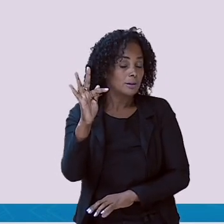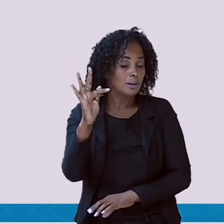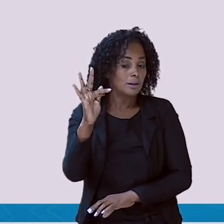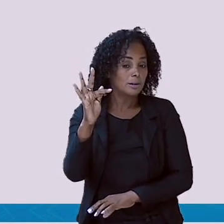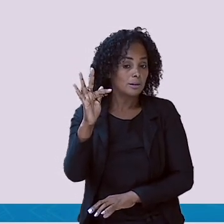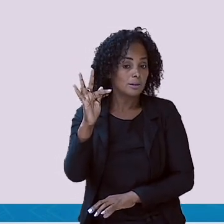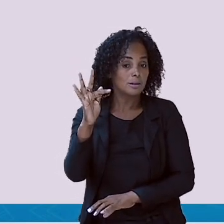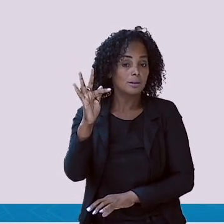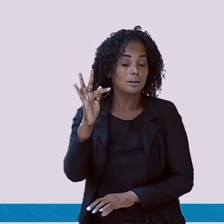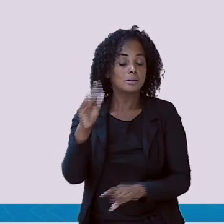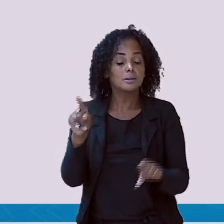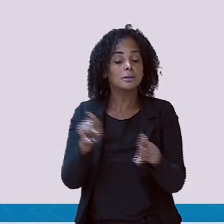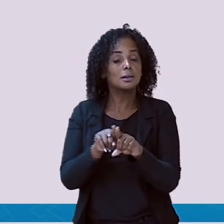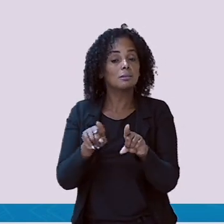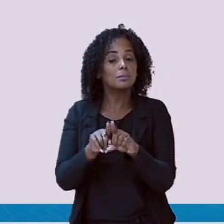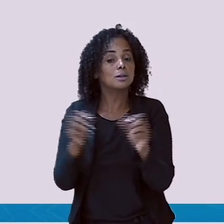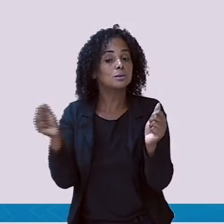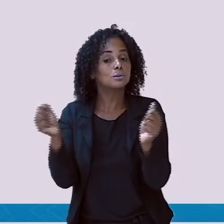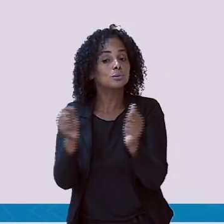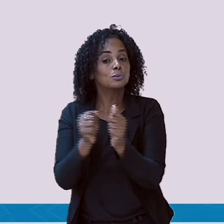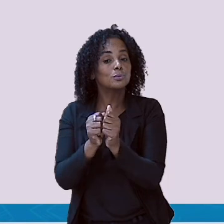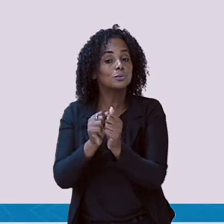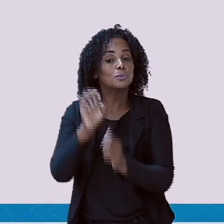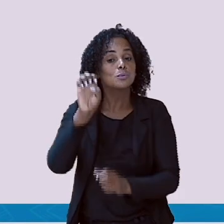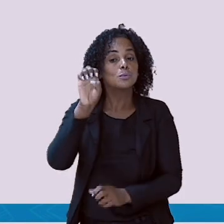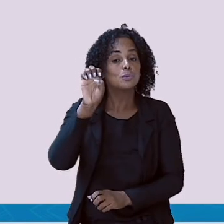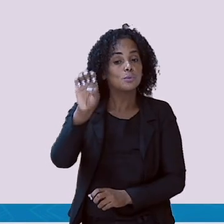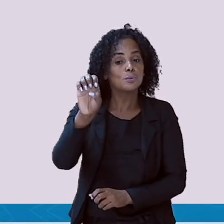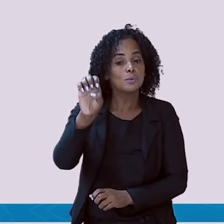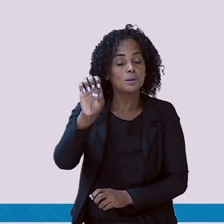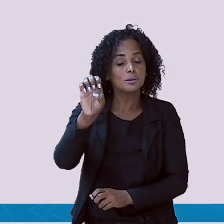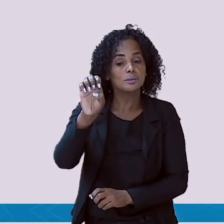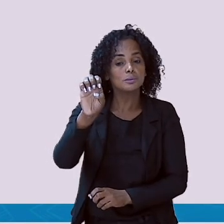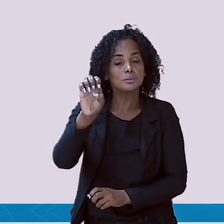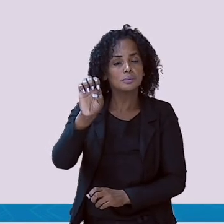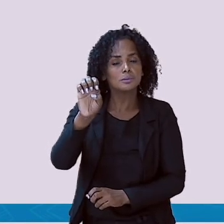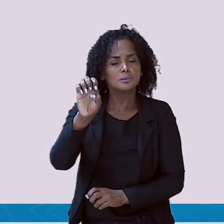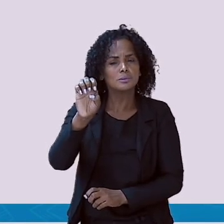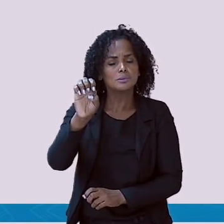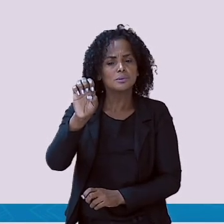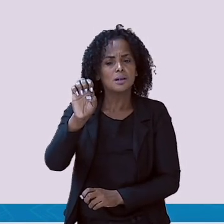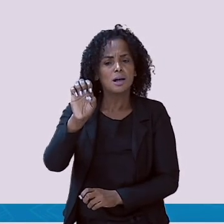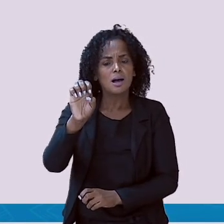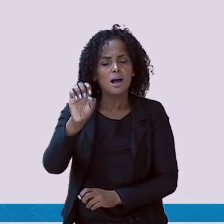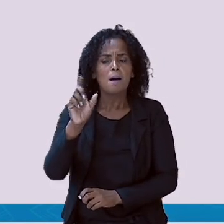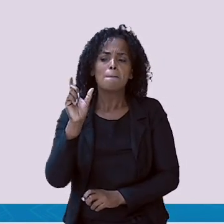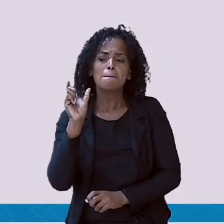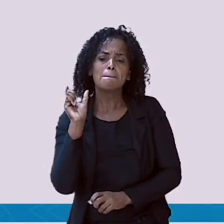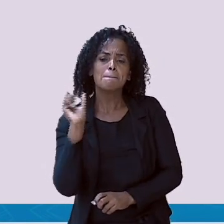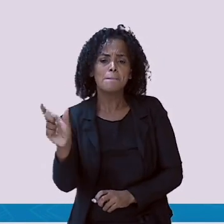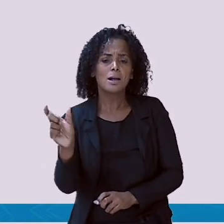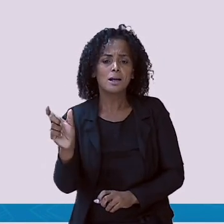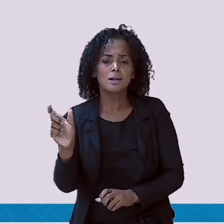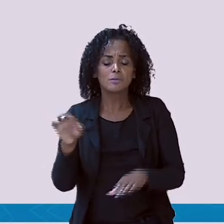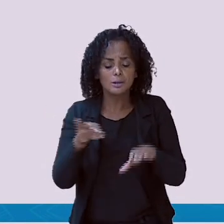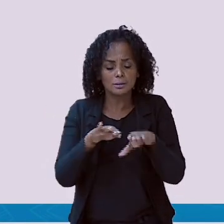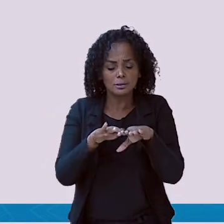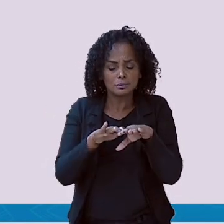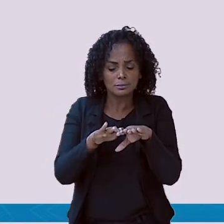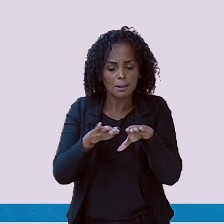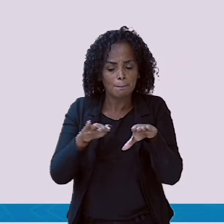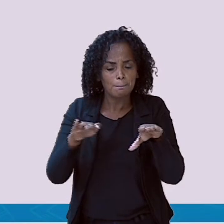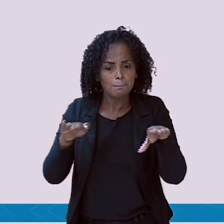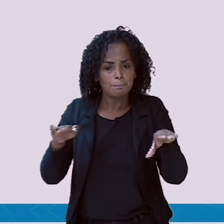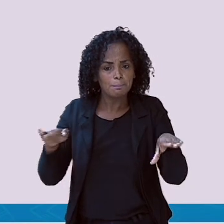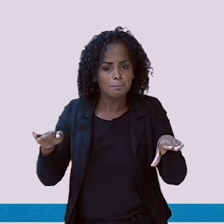Tapete. Vocês prestaram atenção? Na palavra tapete. Ou a gente fala tapete,